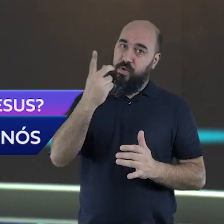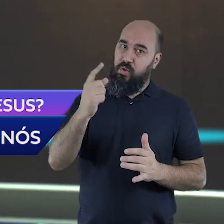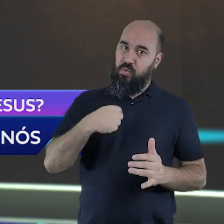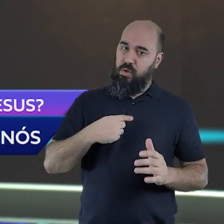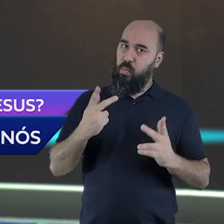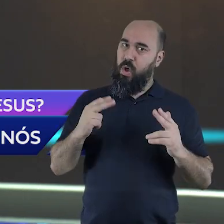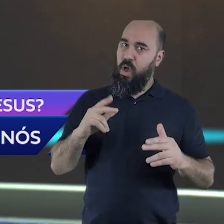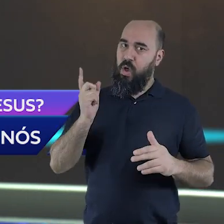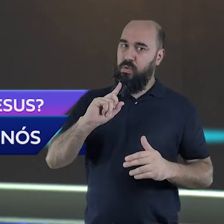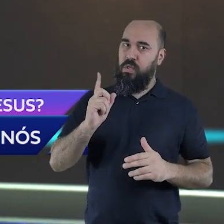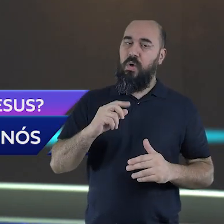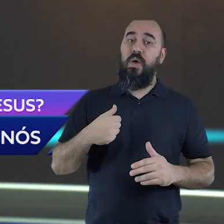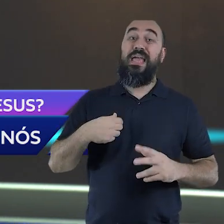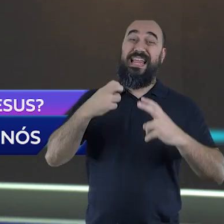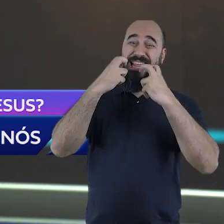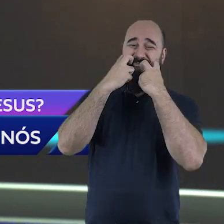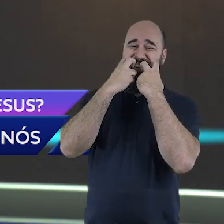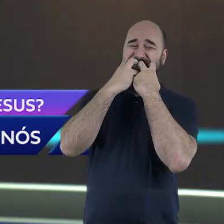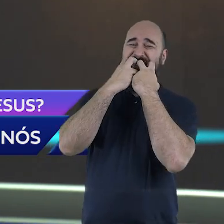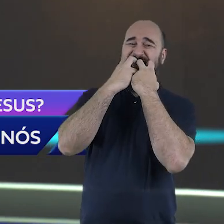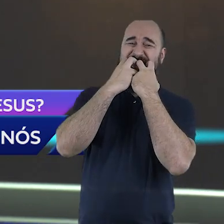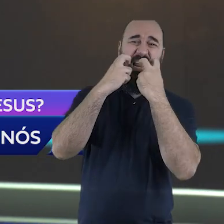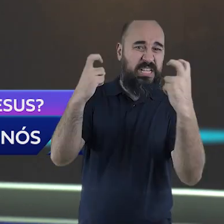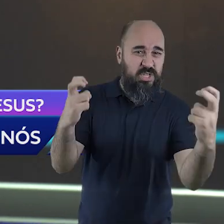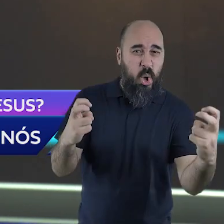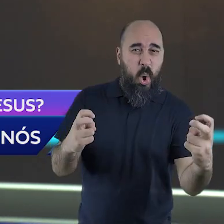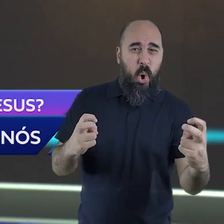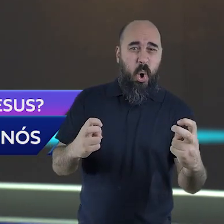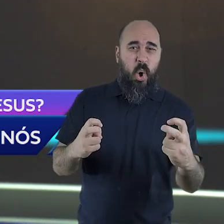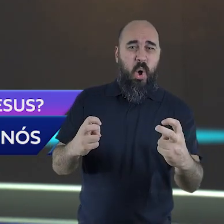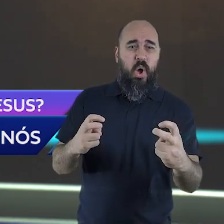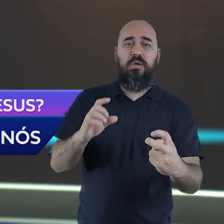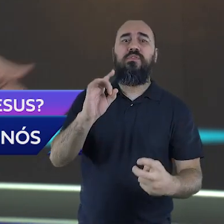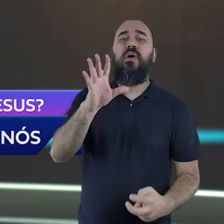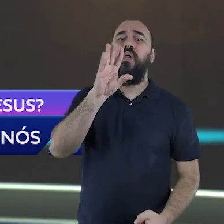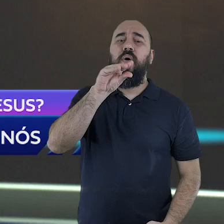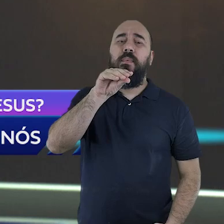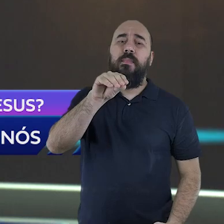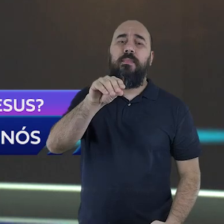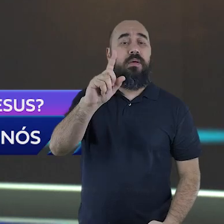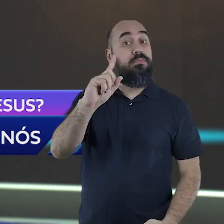falei, mas eu entendo que ele gritou Deus meu, Deus meu.